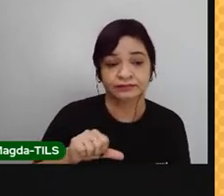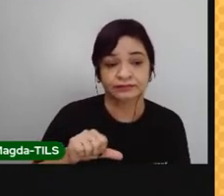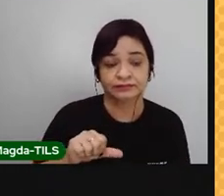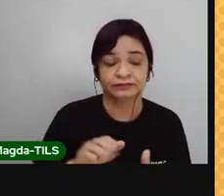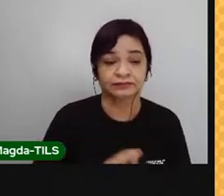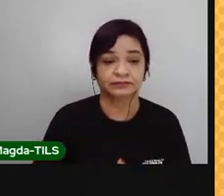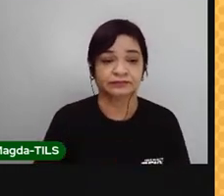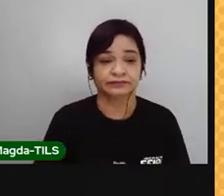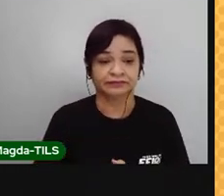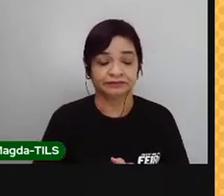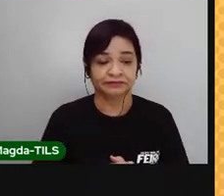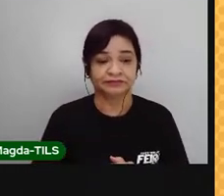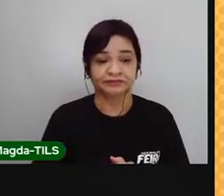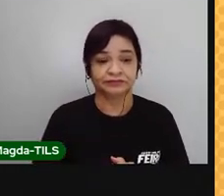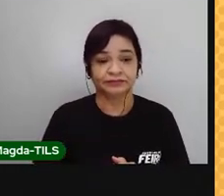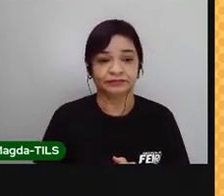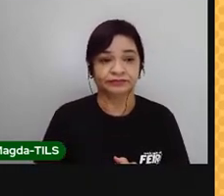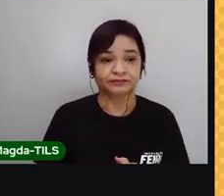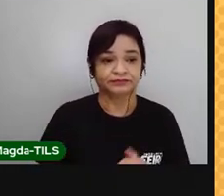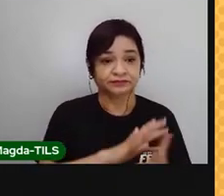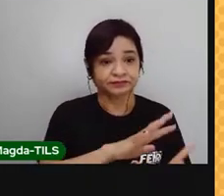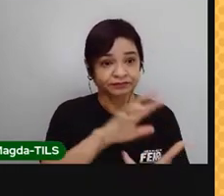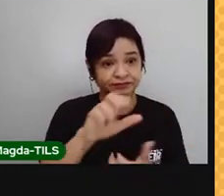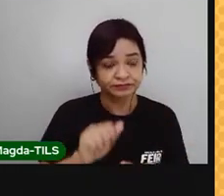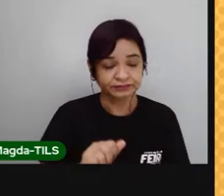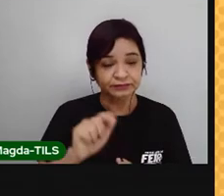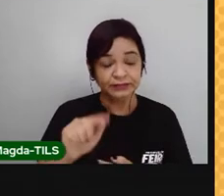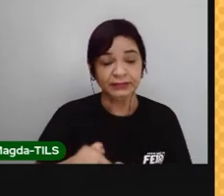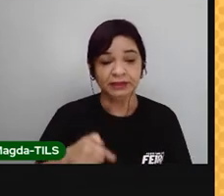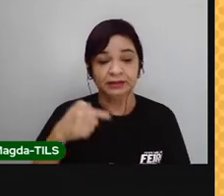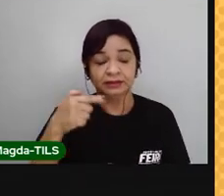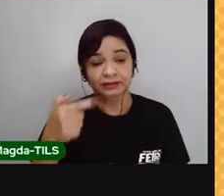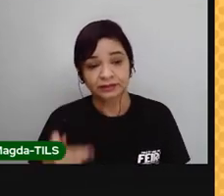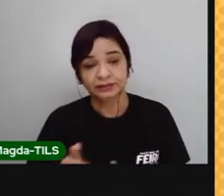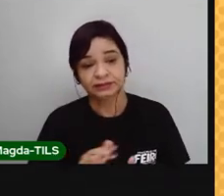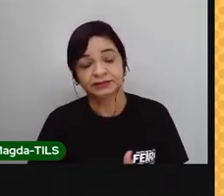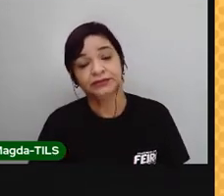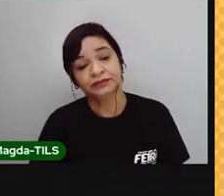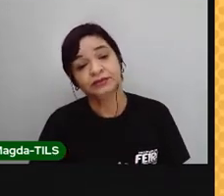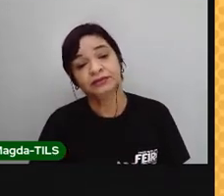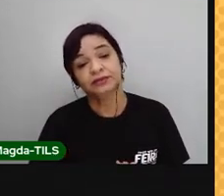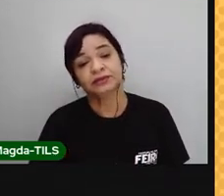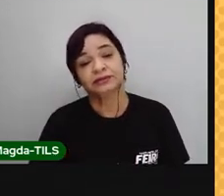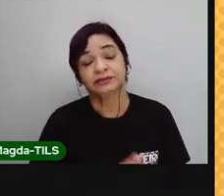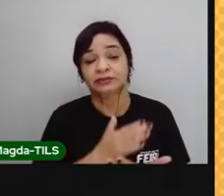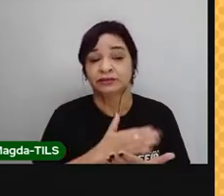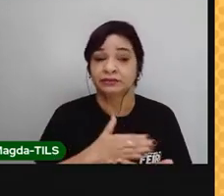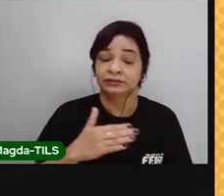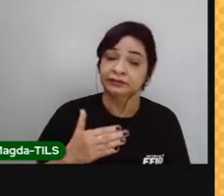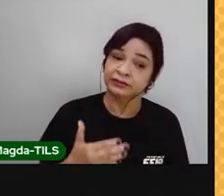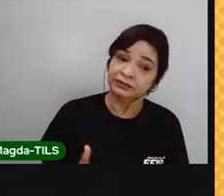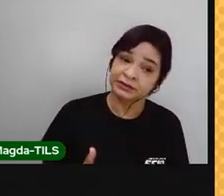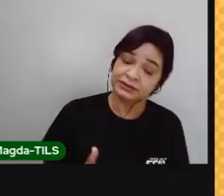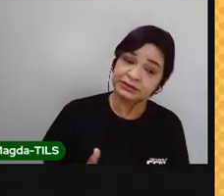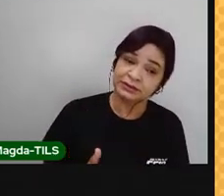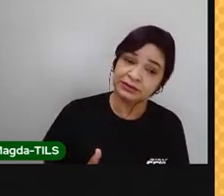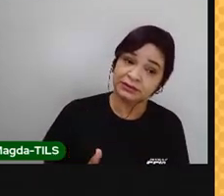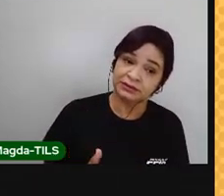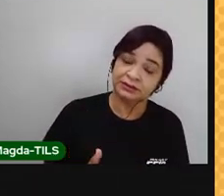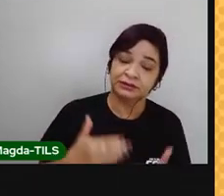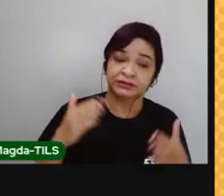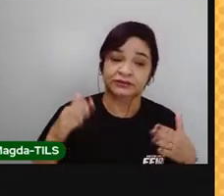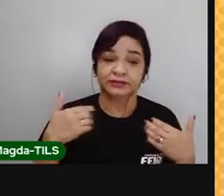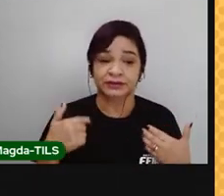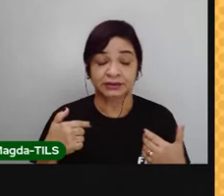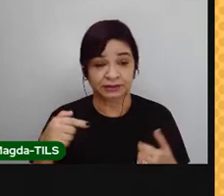opostas nos dois hemisférios. Depois, no dia 21 de junho, eles vão iniciar o verão, gente vai iniciar o inverno.